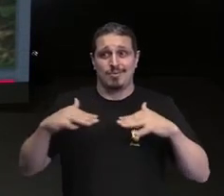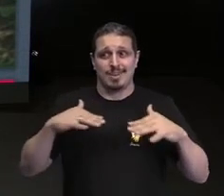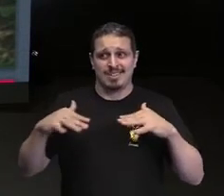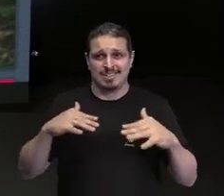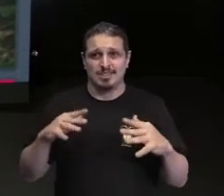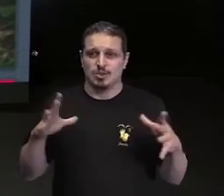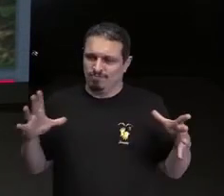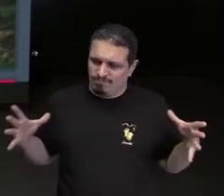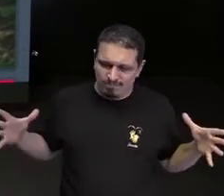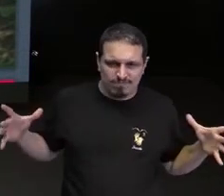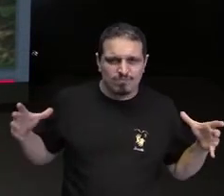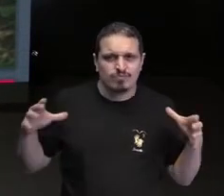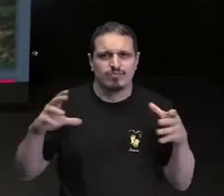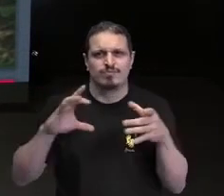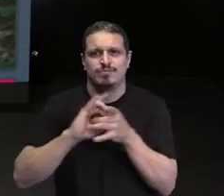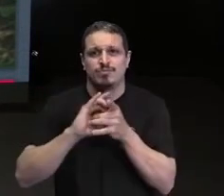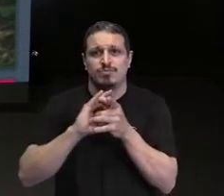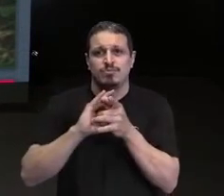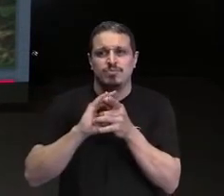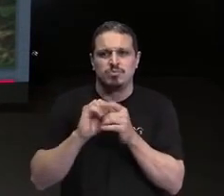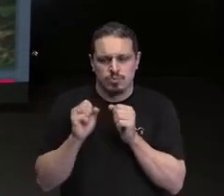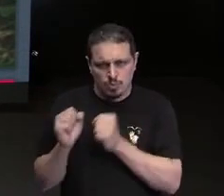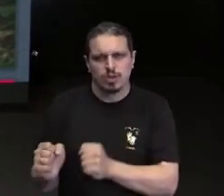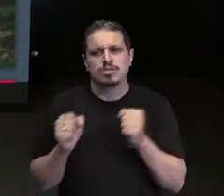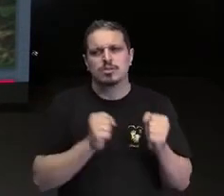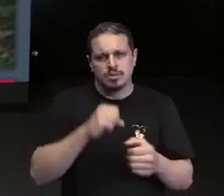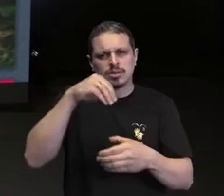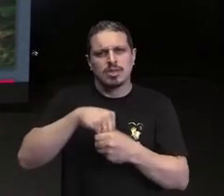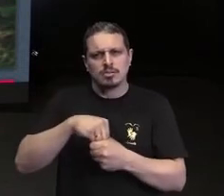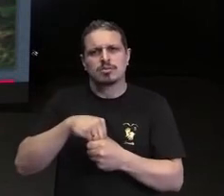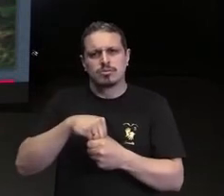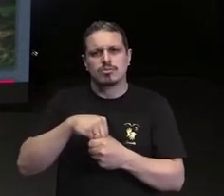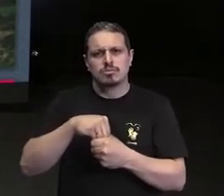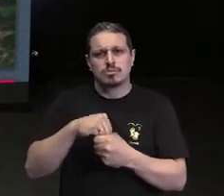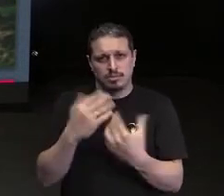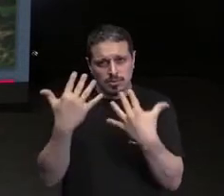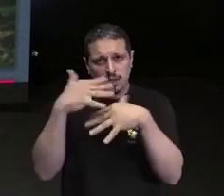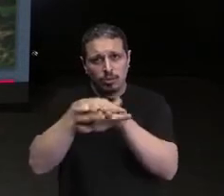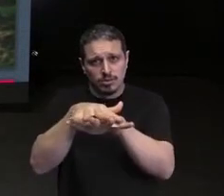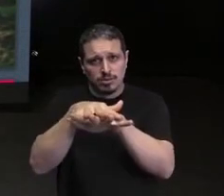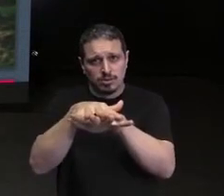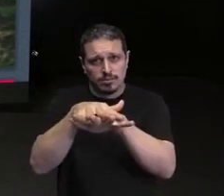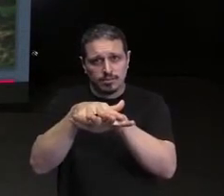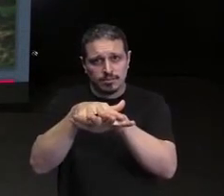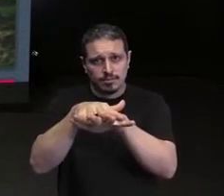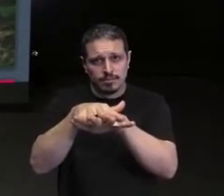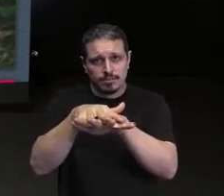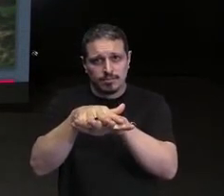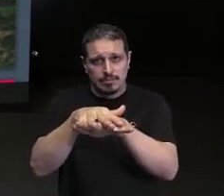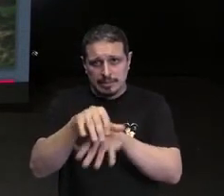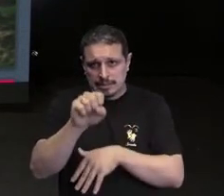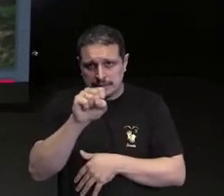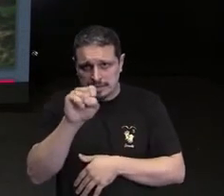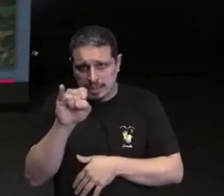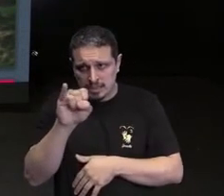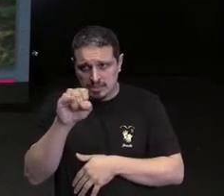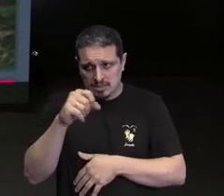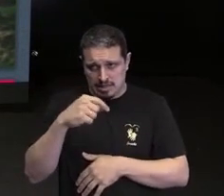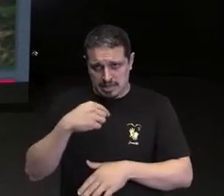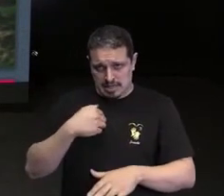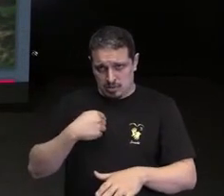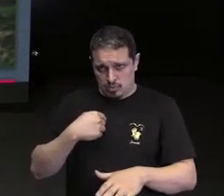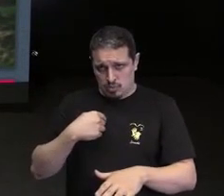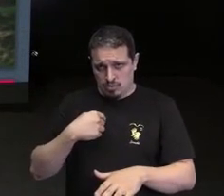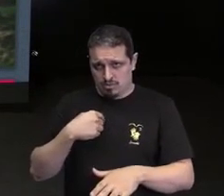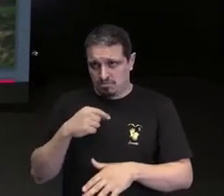engajadas e tão potentes dentro da diversidade e da inclusão. Se depender de mim, nenhuma criança vai ficar para